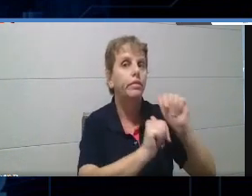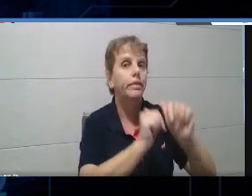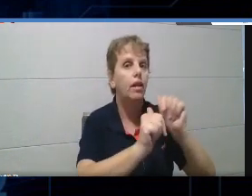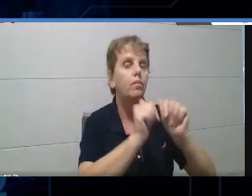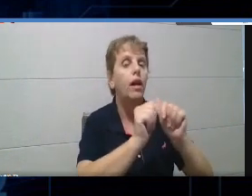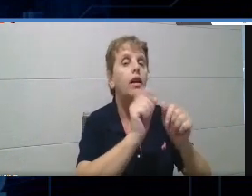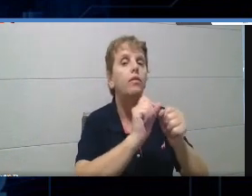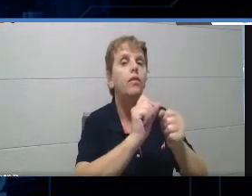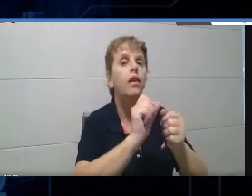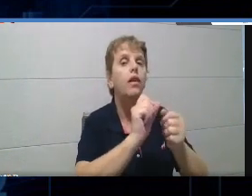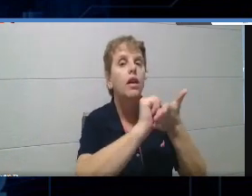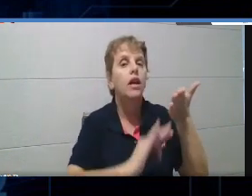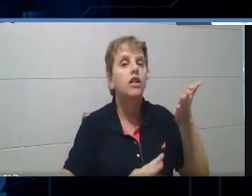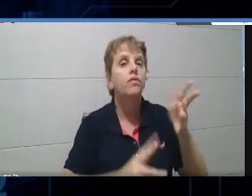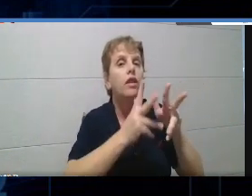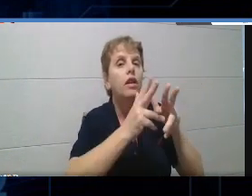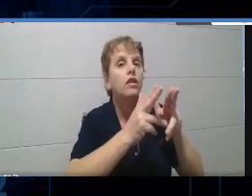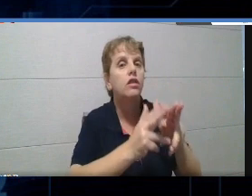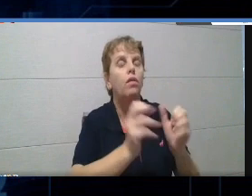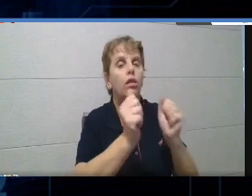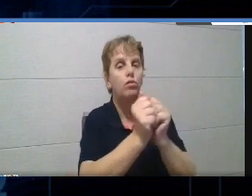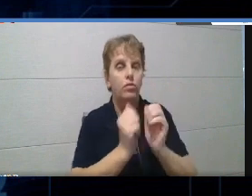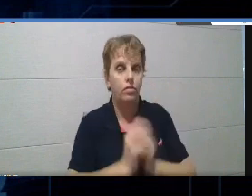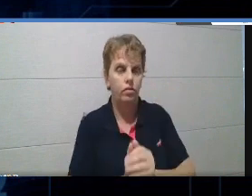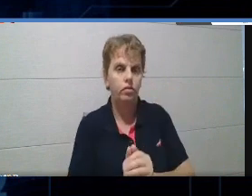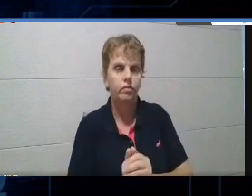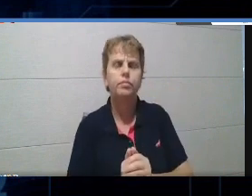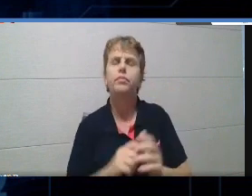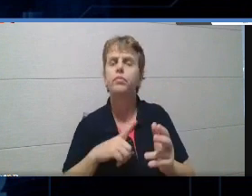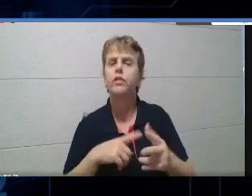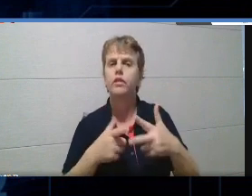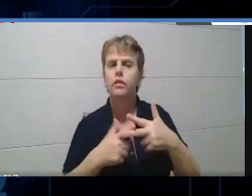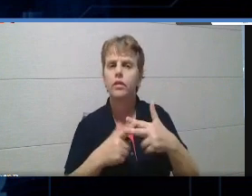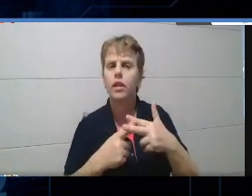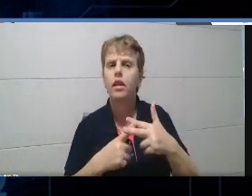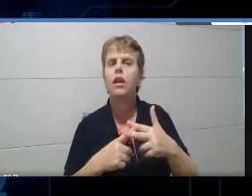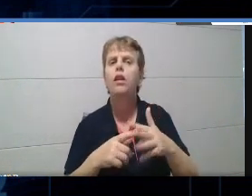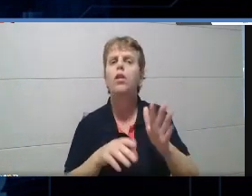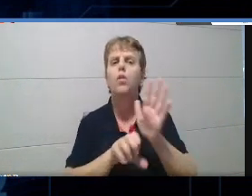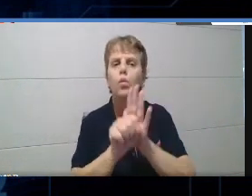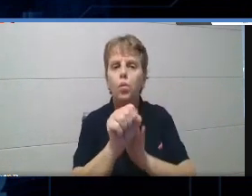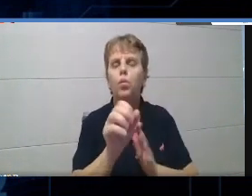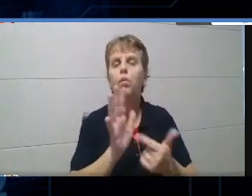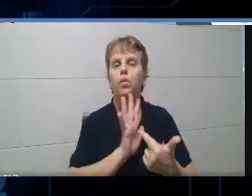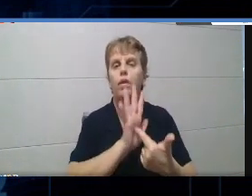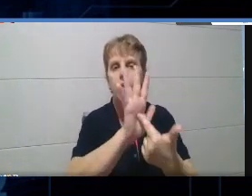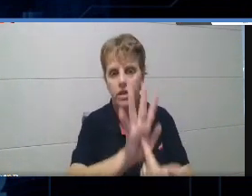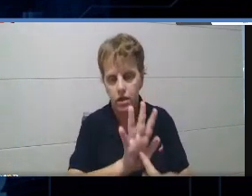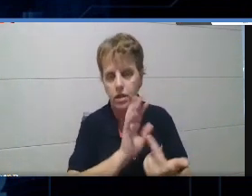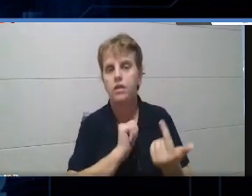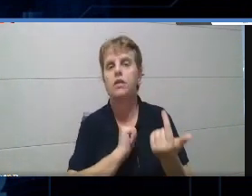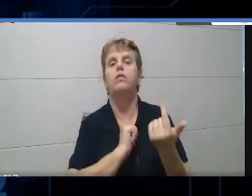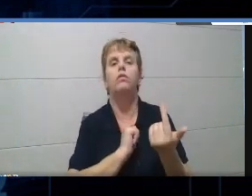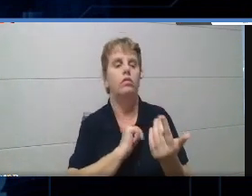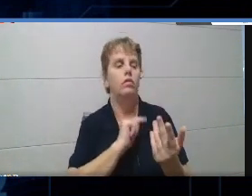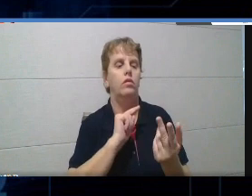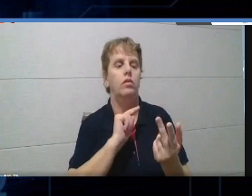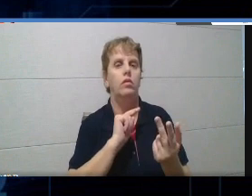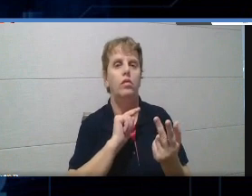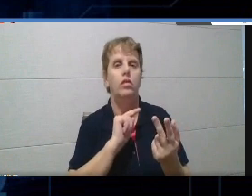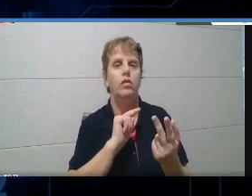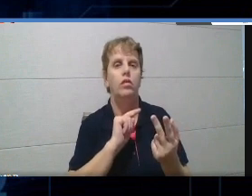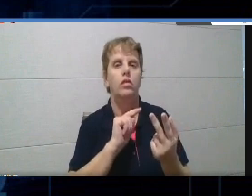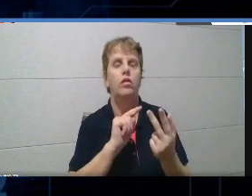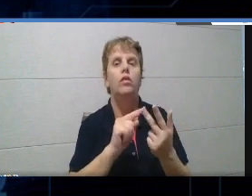Então, nós temos ferramentas como o Google Apresentações, nós temos ferramentas como o próprio